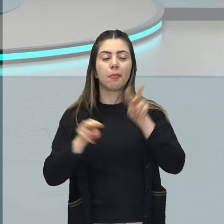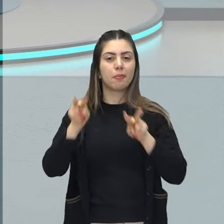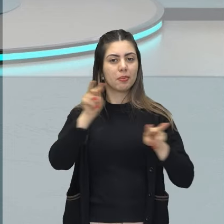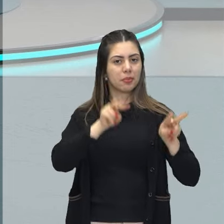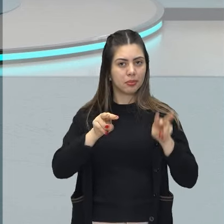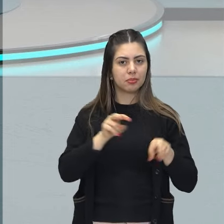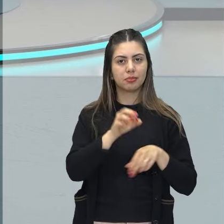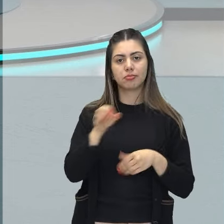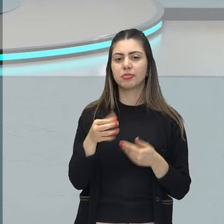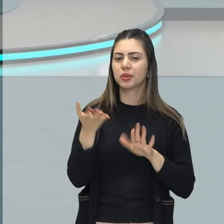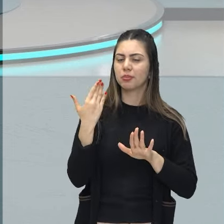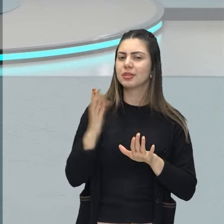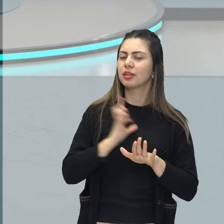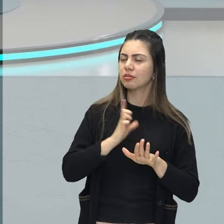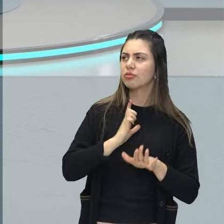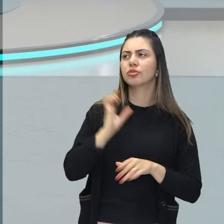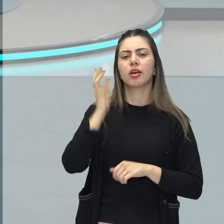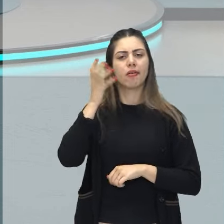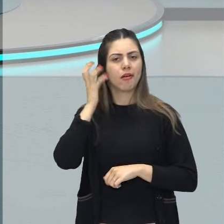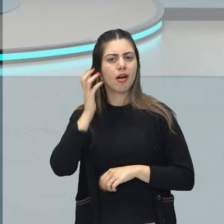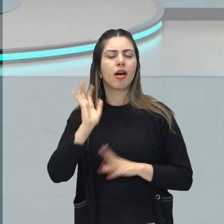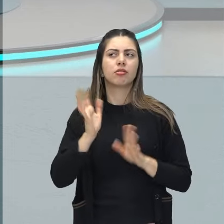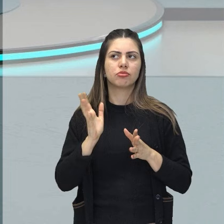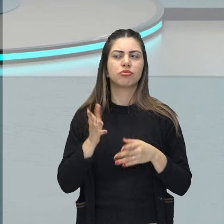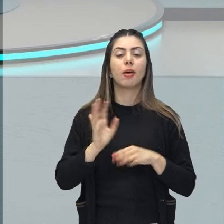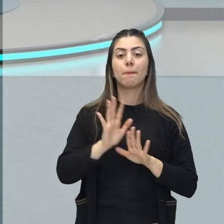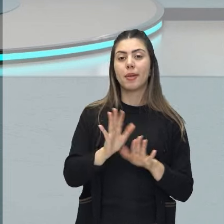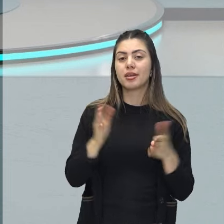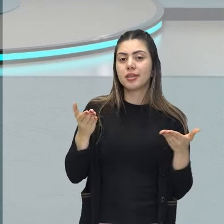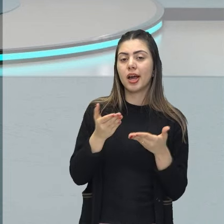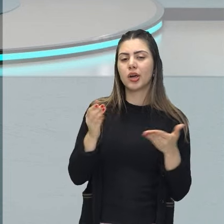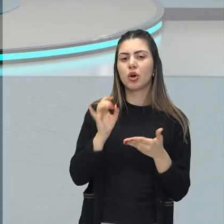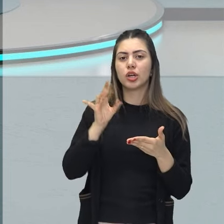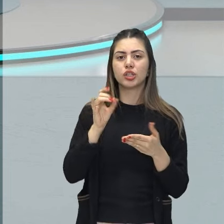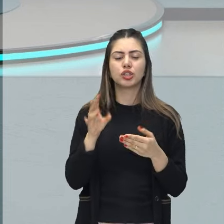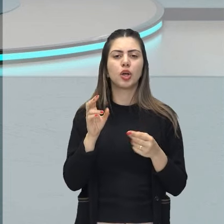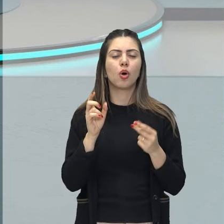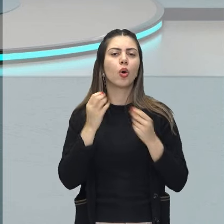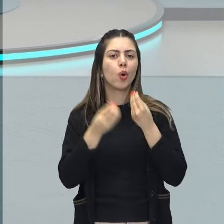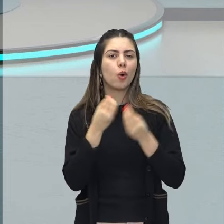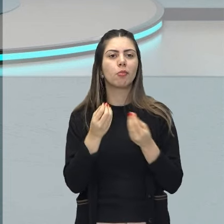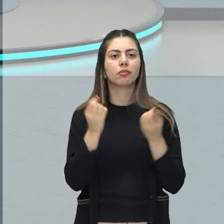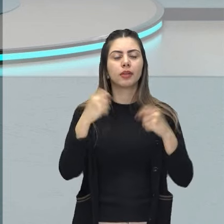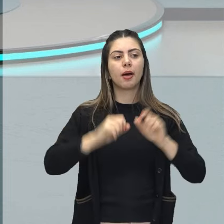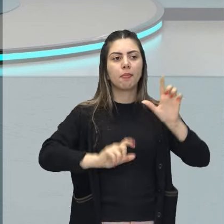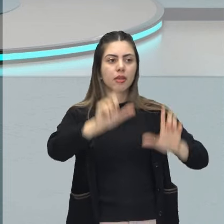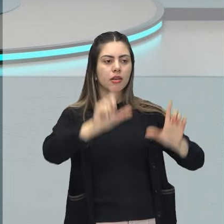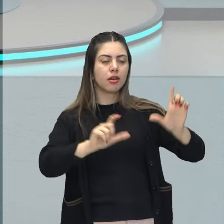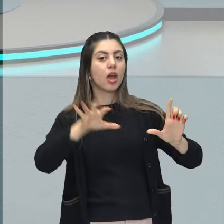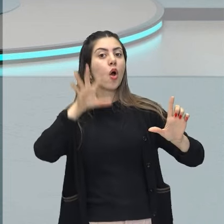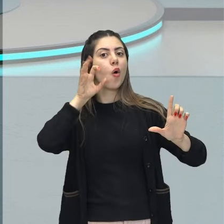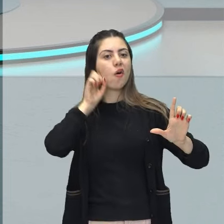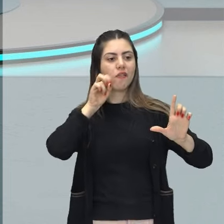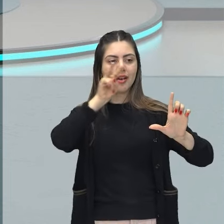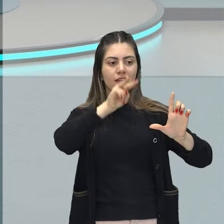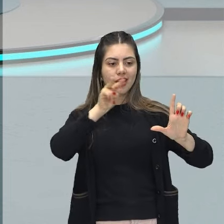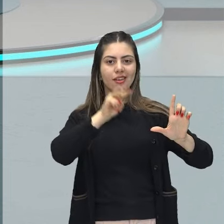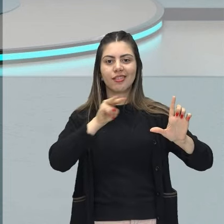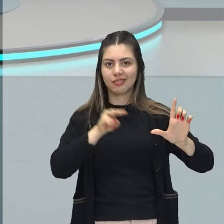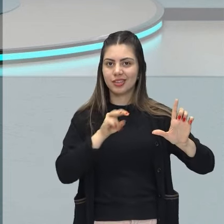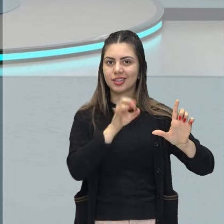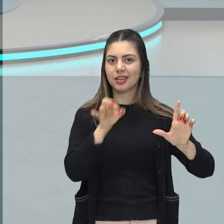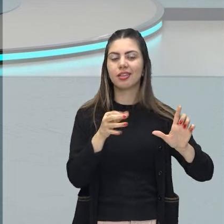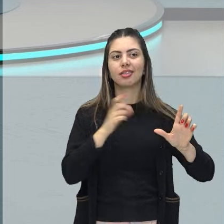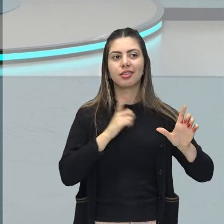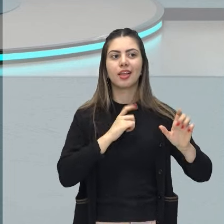certo? Já tínhamos o rádio, agora não apenas ouvimos, mas nesse período começamos a ver, certo? Ver os